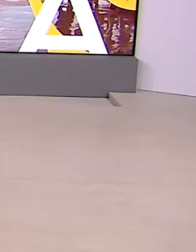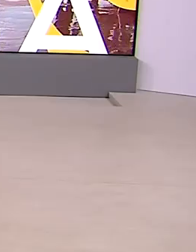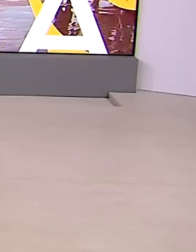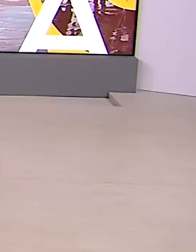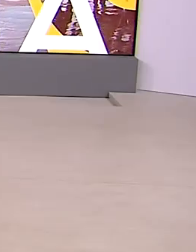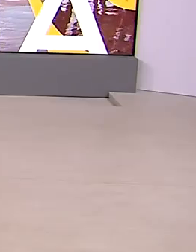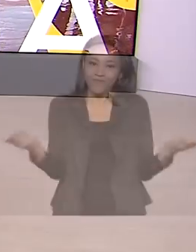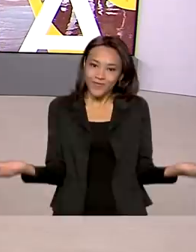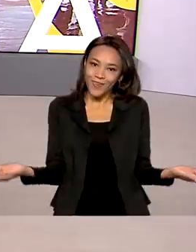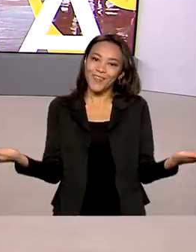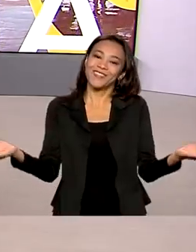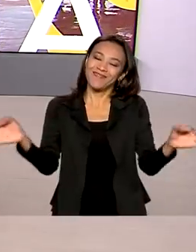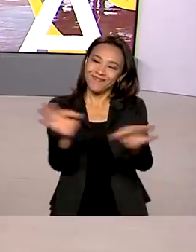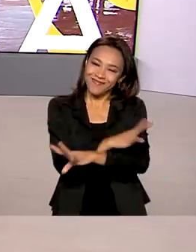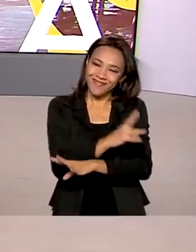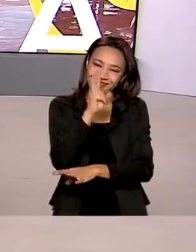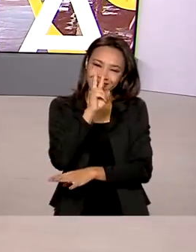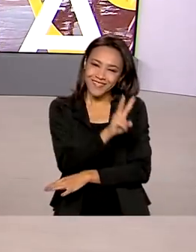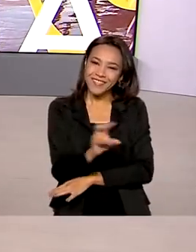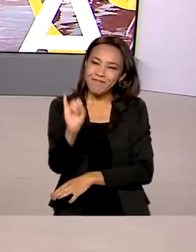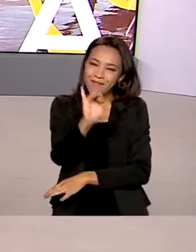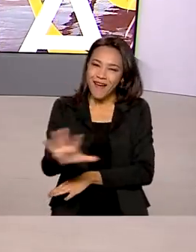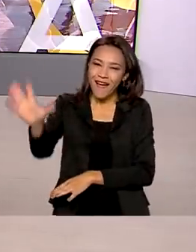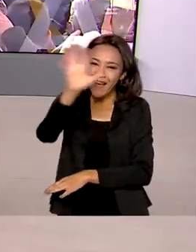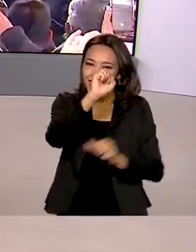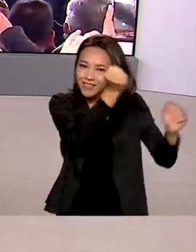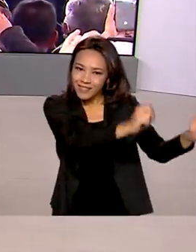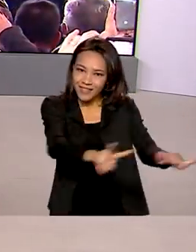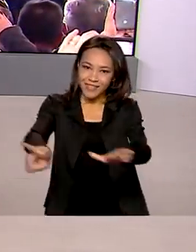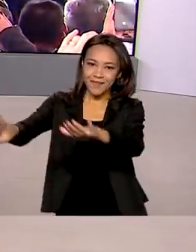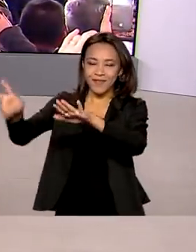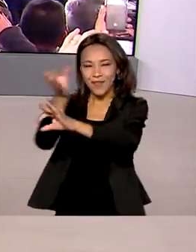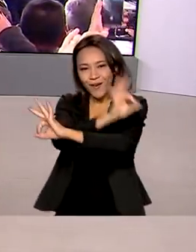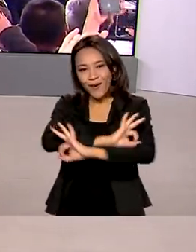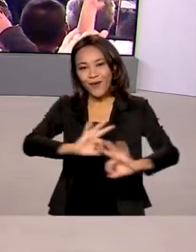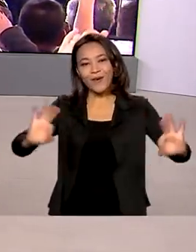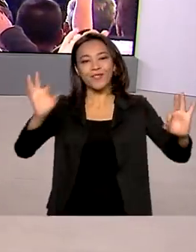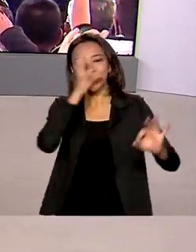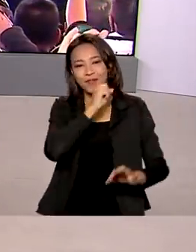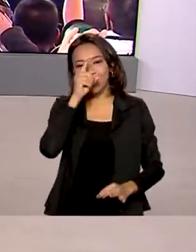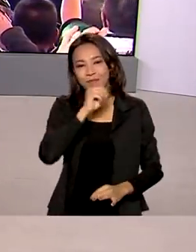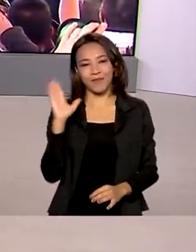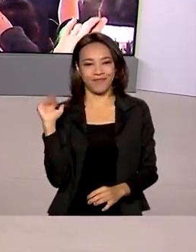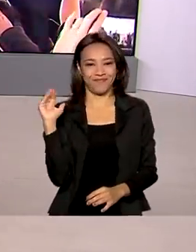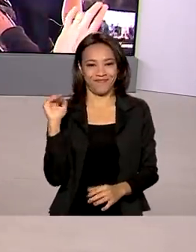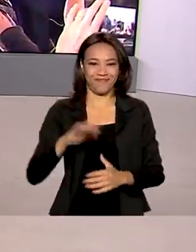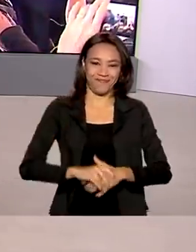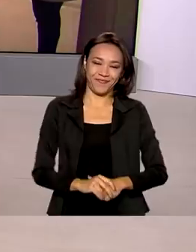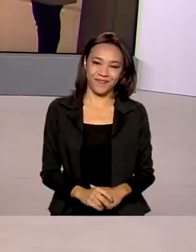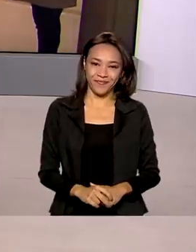E nós encerramos com as imagens que foram destaque essa semana. Um ótimo final de semana para você. Tchau, tchau.